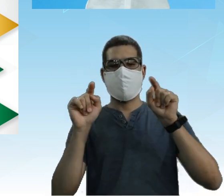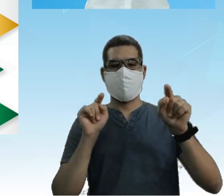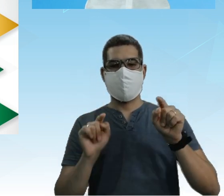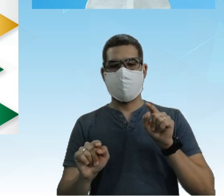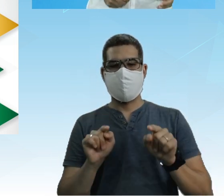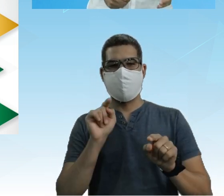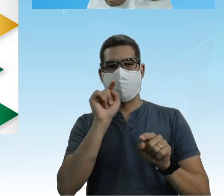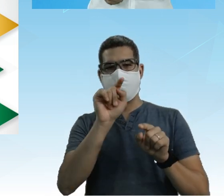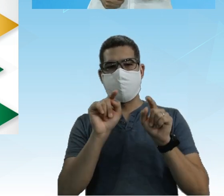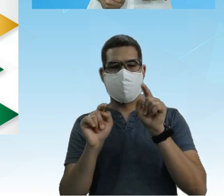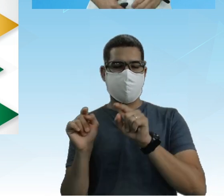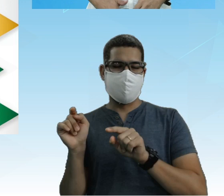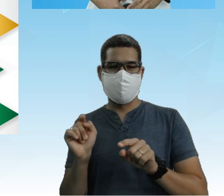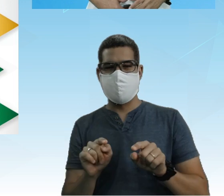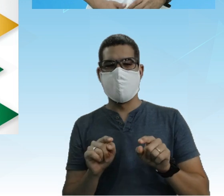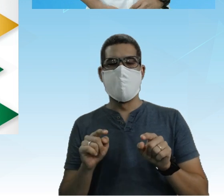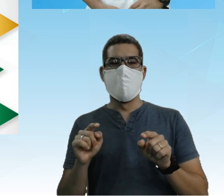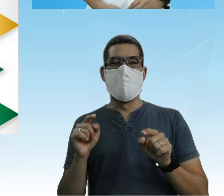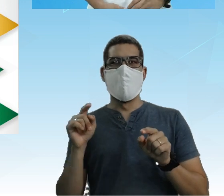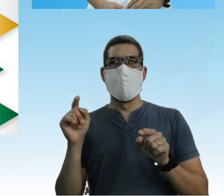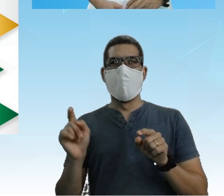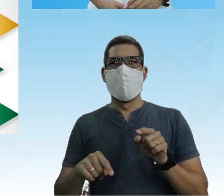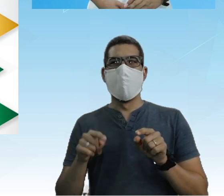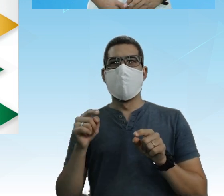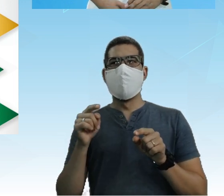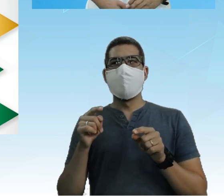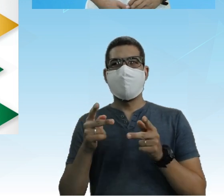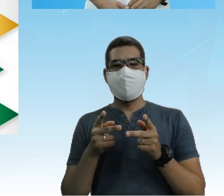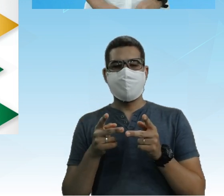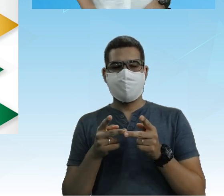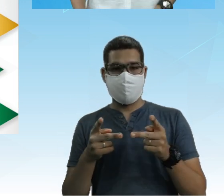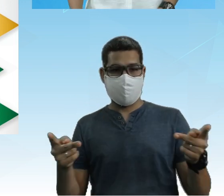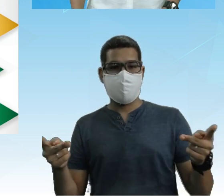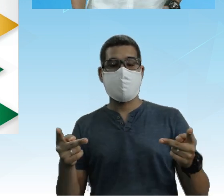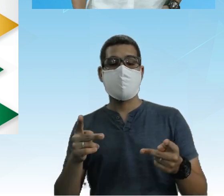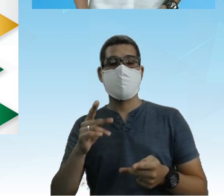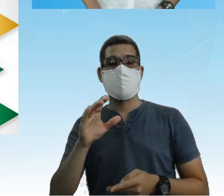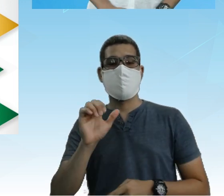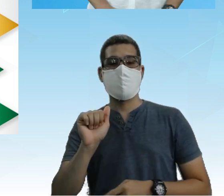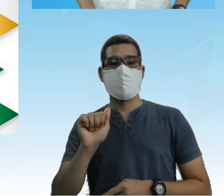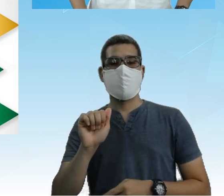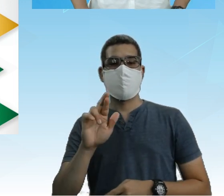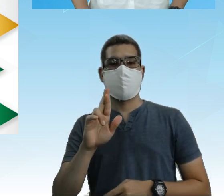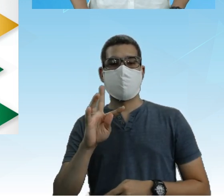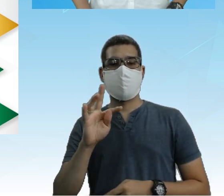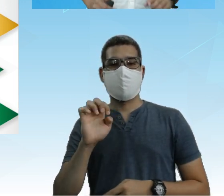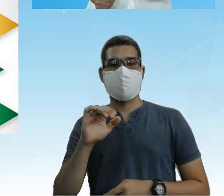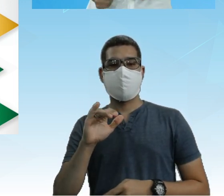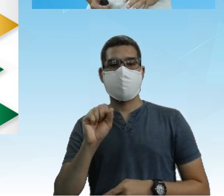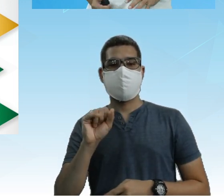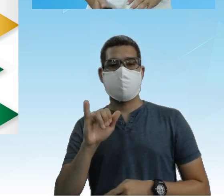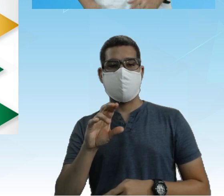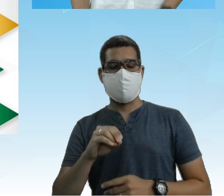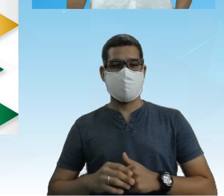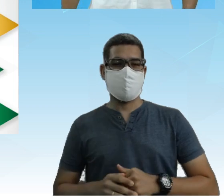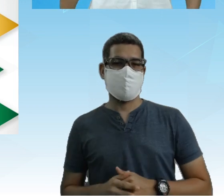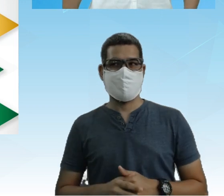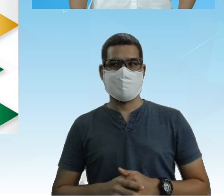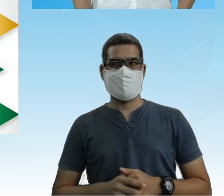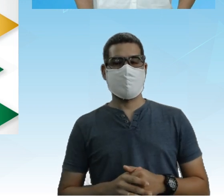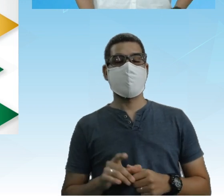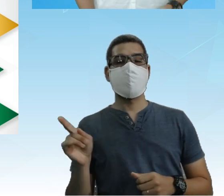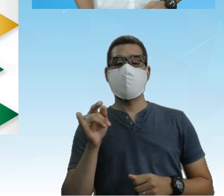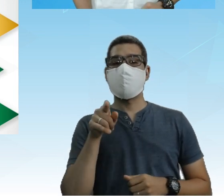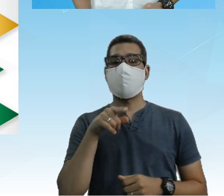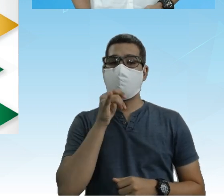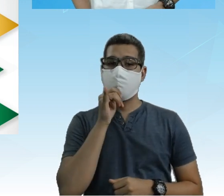De localização do retângulo no plano cartesiano Tá tranquilo até aí? Beleza? Viu como é fácil? Então esse